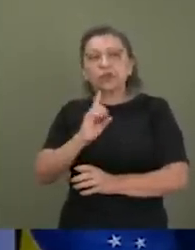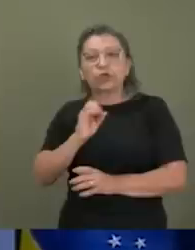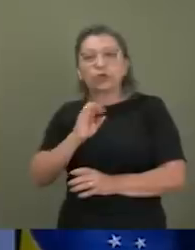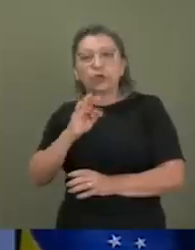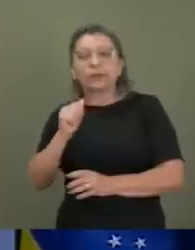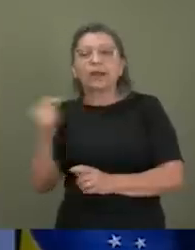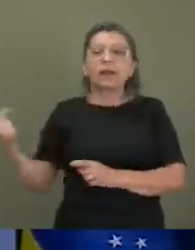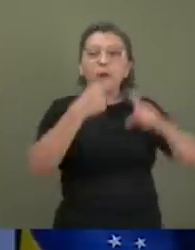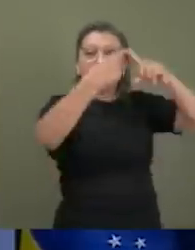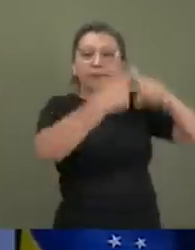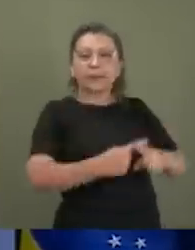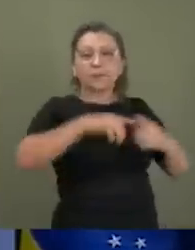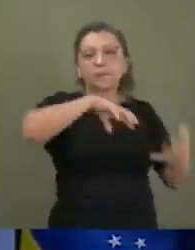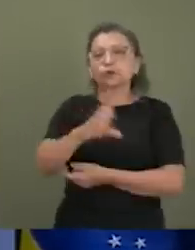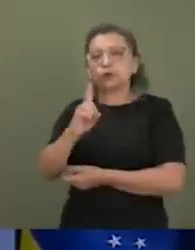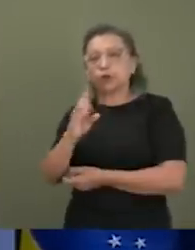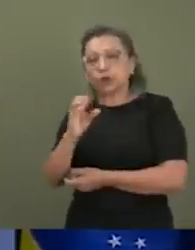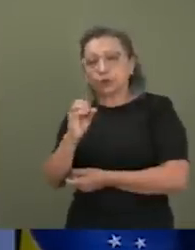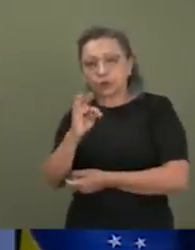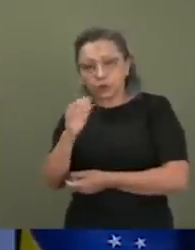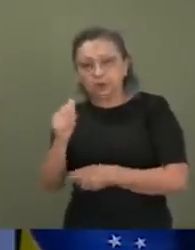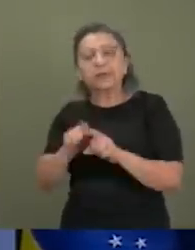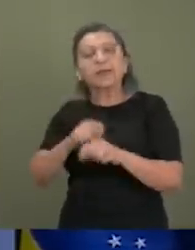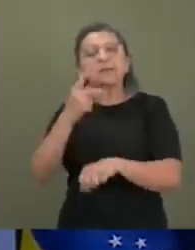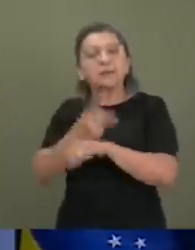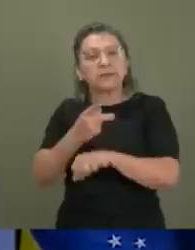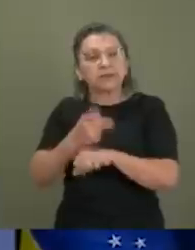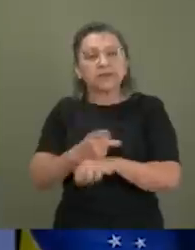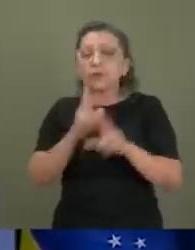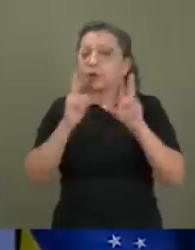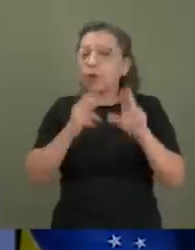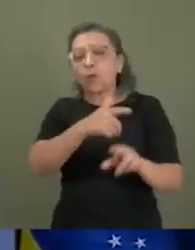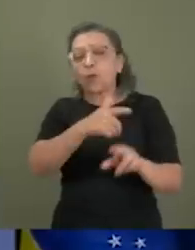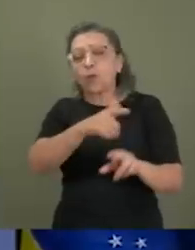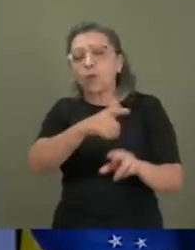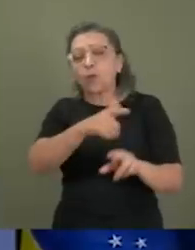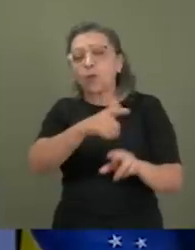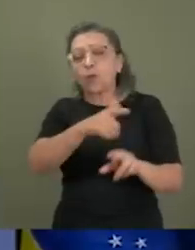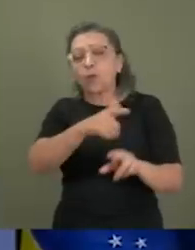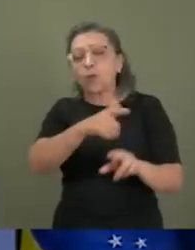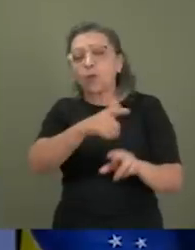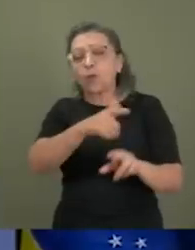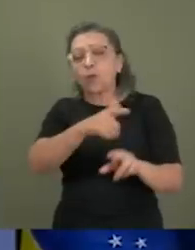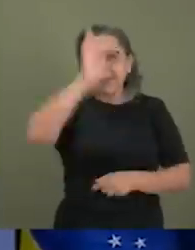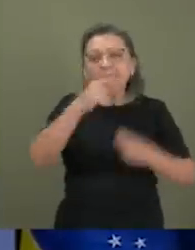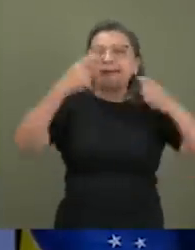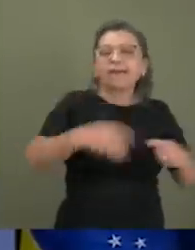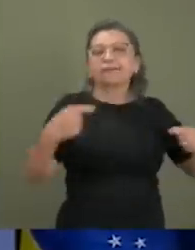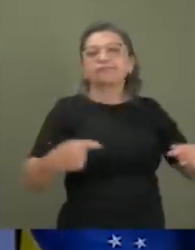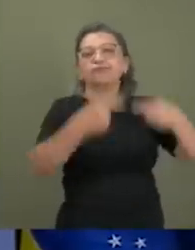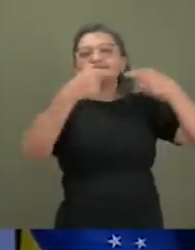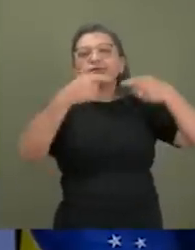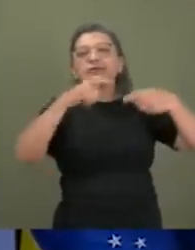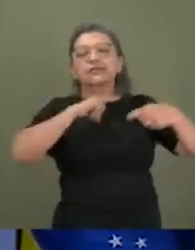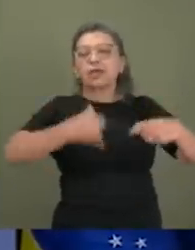o campeonato mundial de Dota, que também tem a sua premiação, assim como outros campeonatos. Então, o Brasil é um ambiente que tem